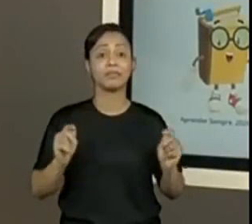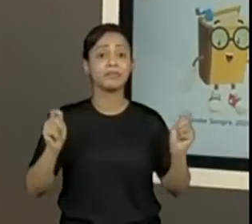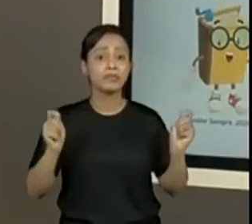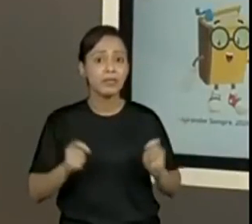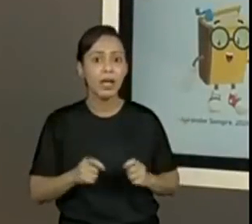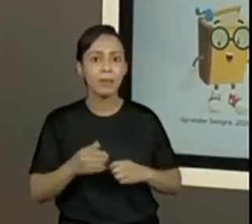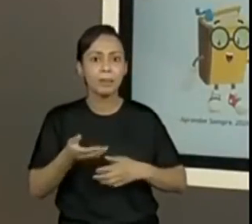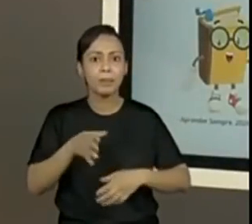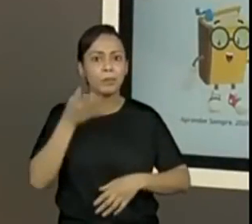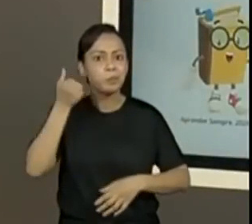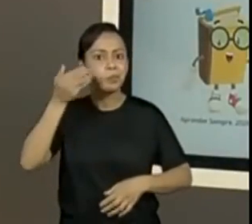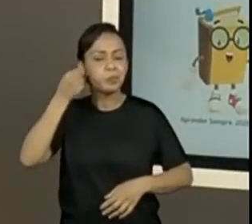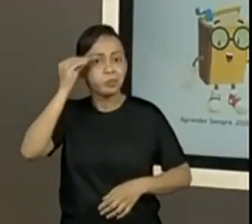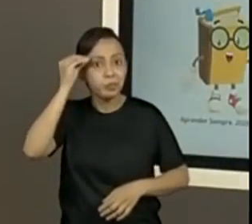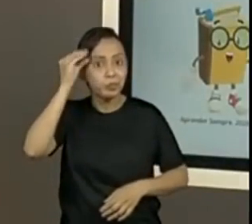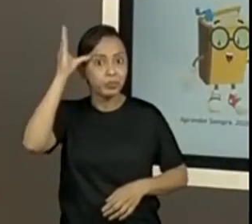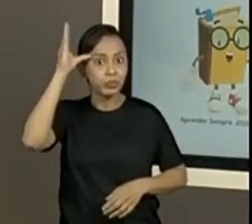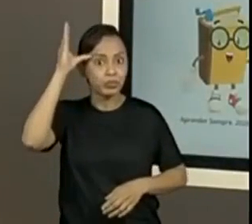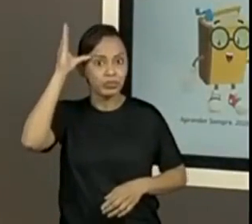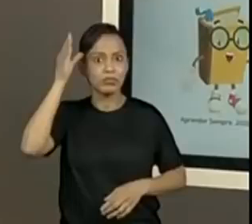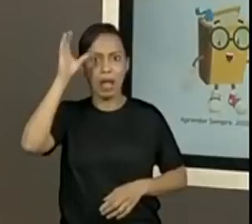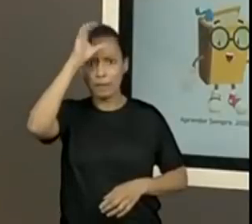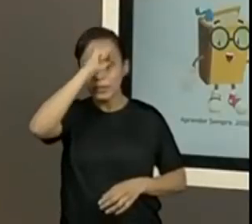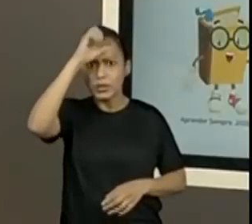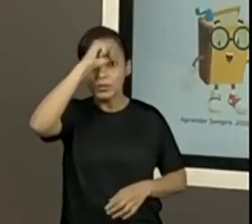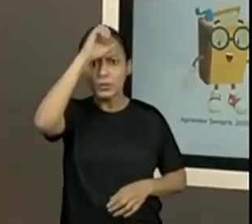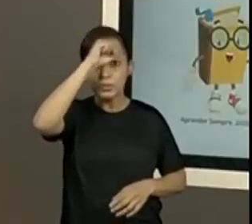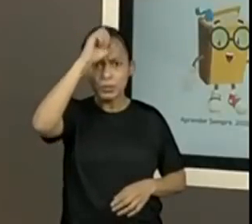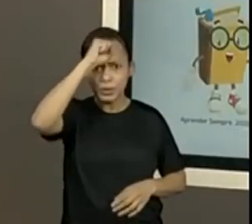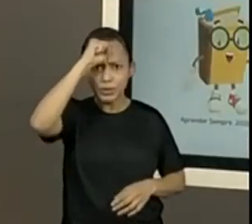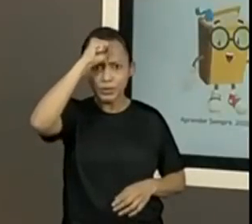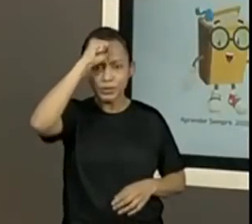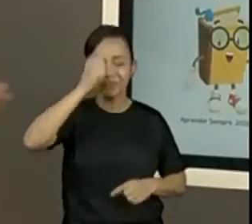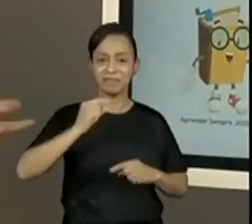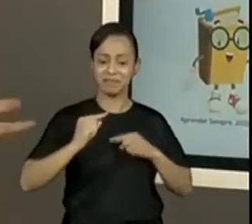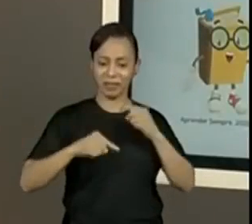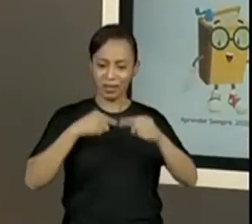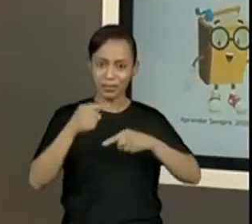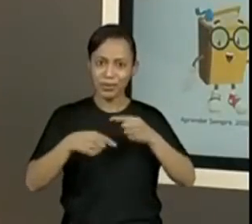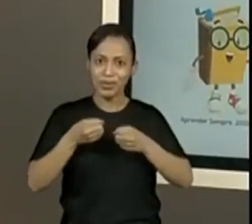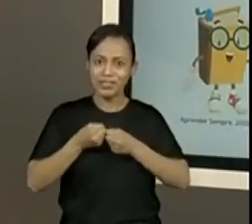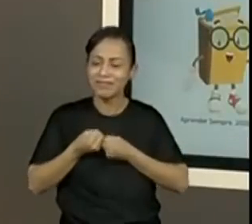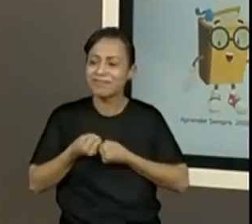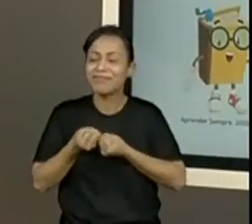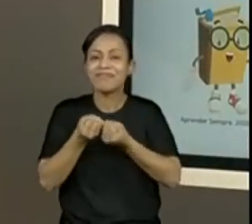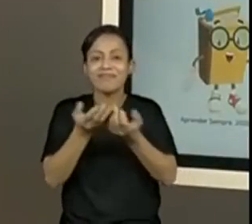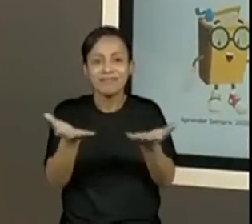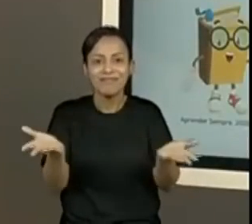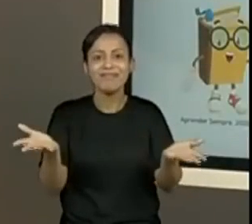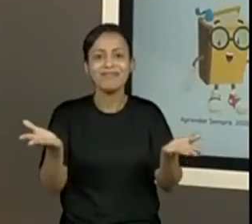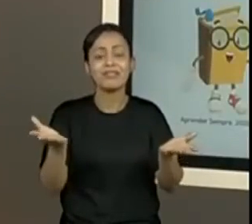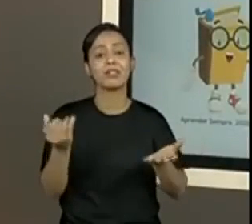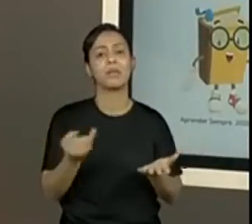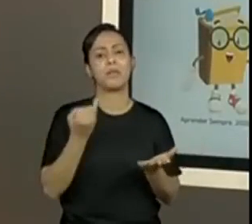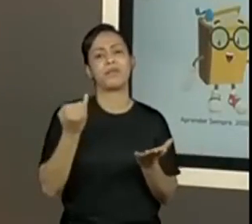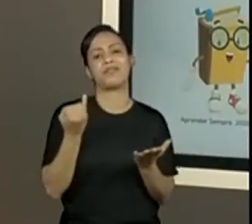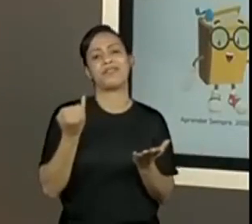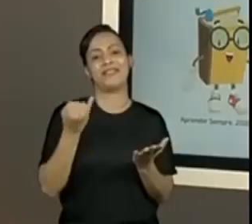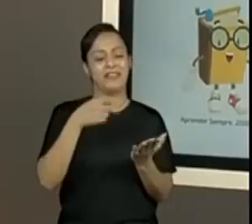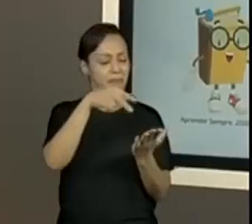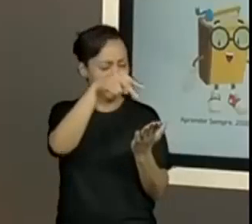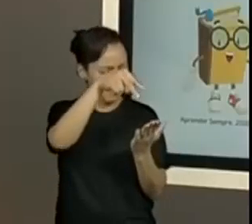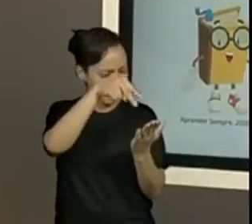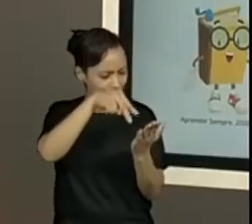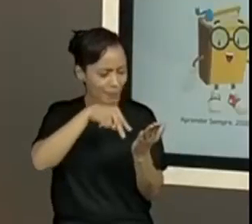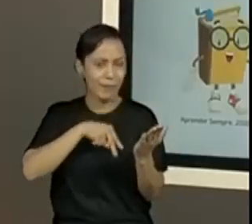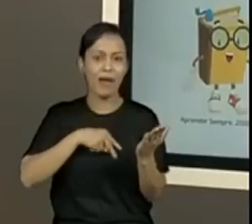E, no final, a gente retoma as obras. Aquilo que os professores tanto sempre falam para eles, né? Vamos ler, é importante. gente, foram